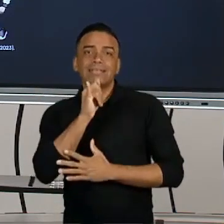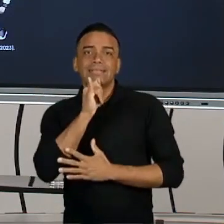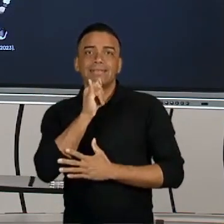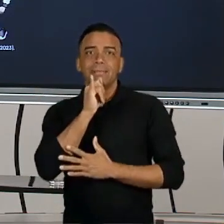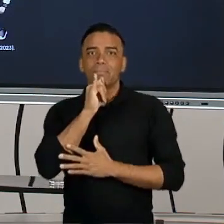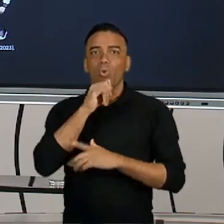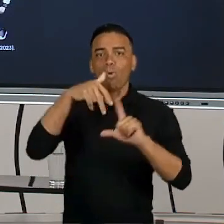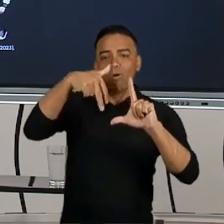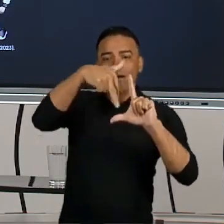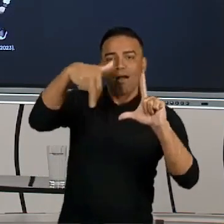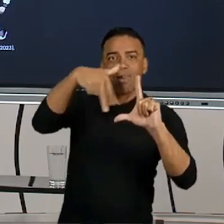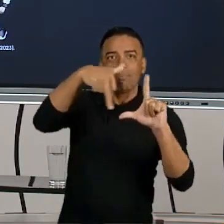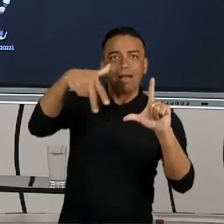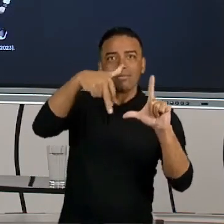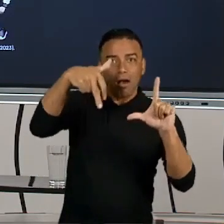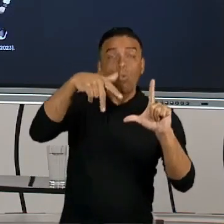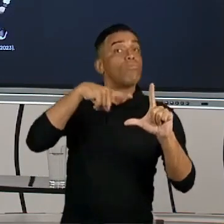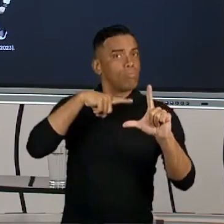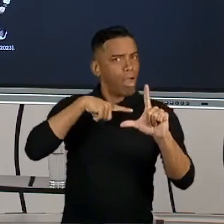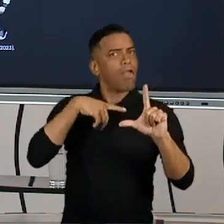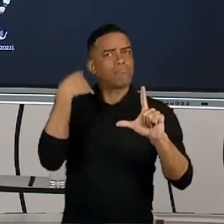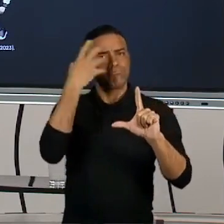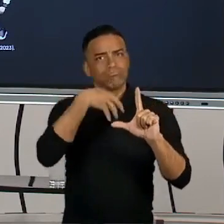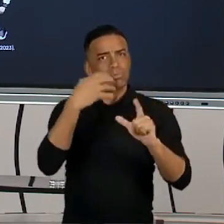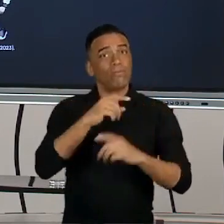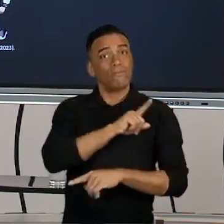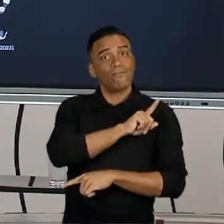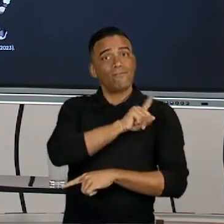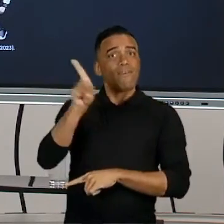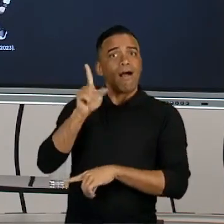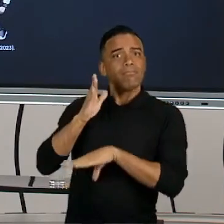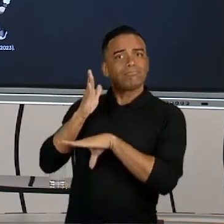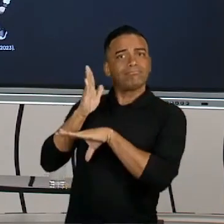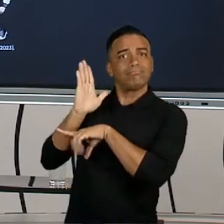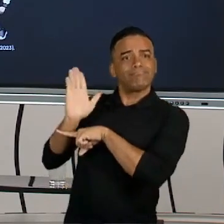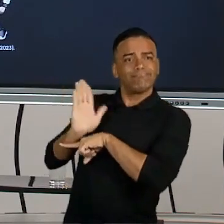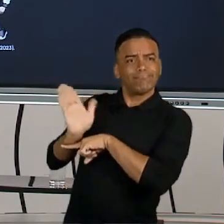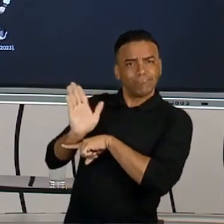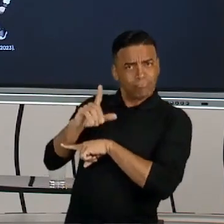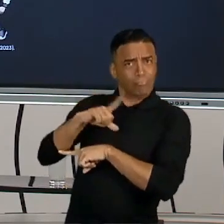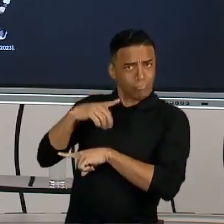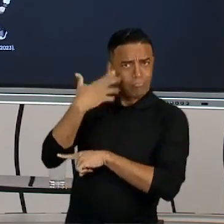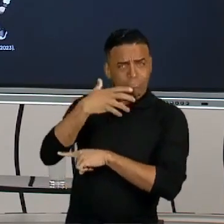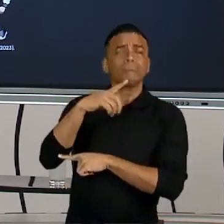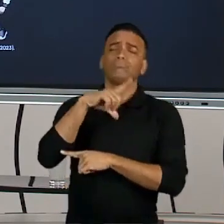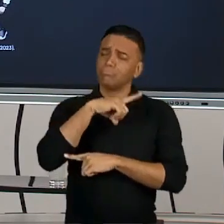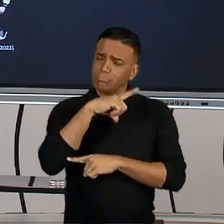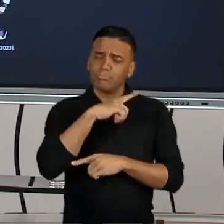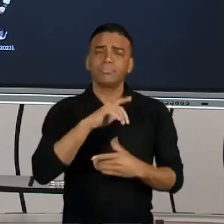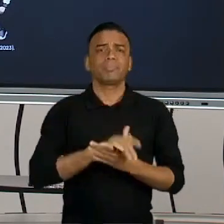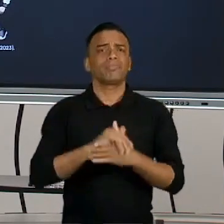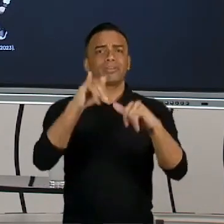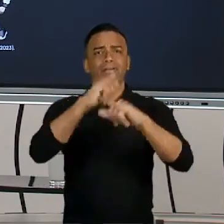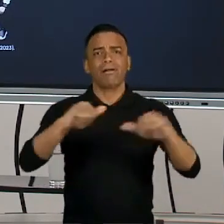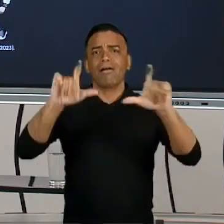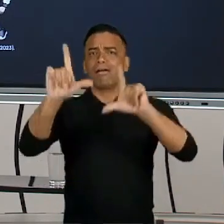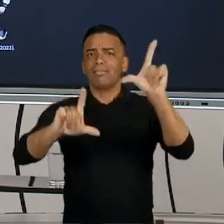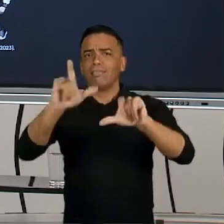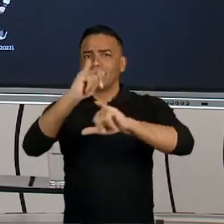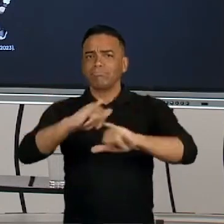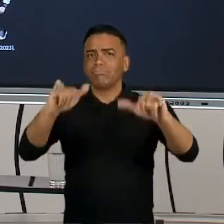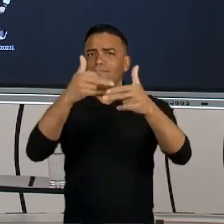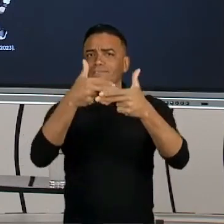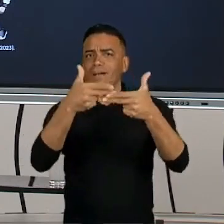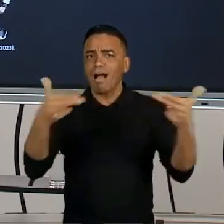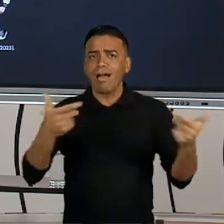uma animação, tem música? Tem. Você vai ao cinema, tem música? Tem. Propagandas e N